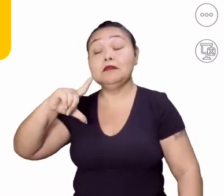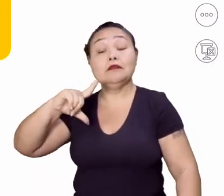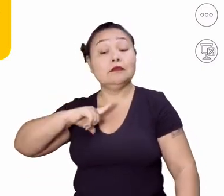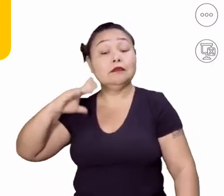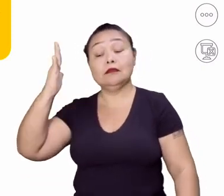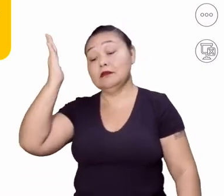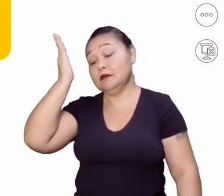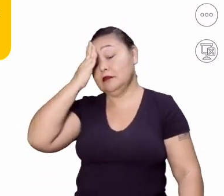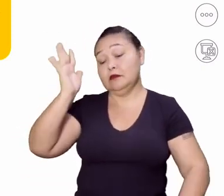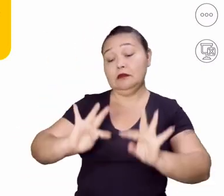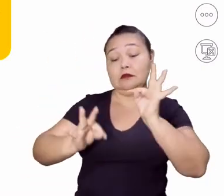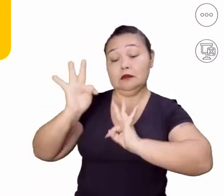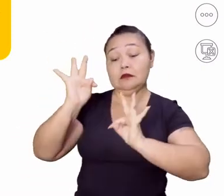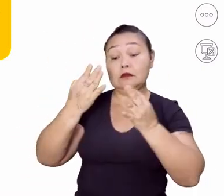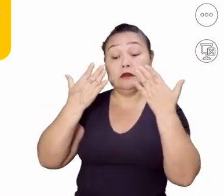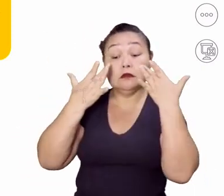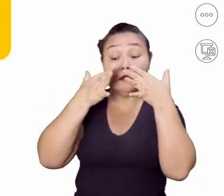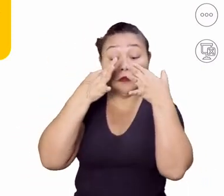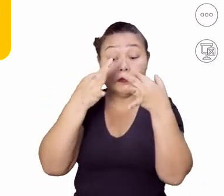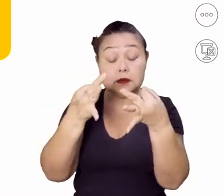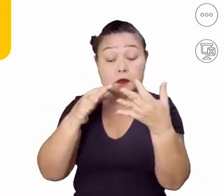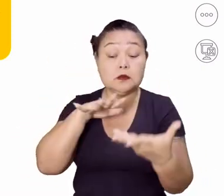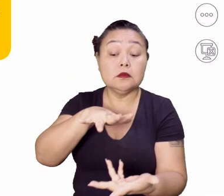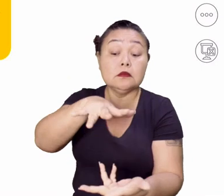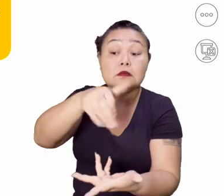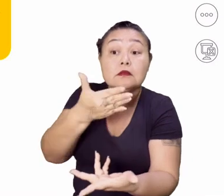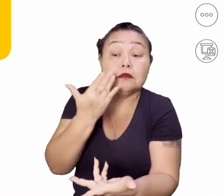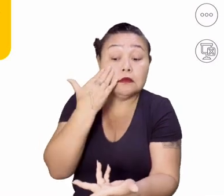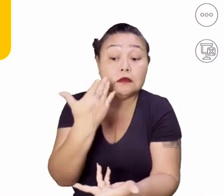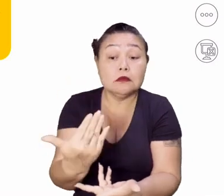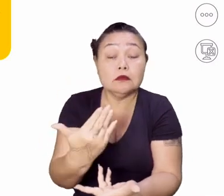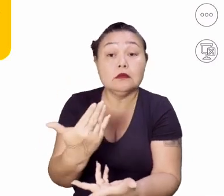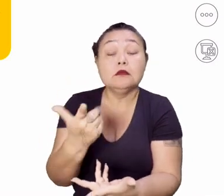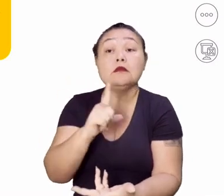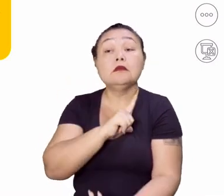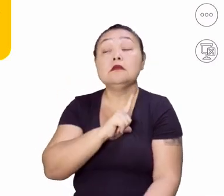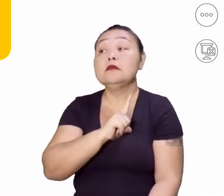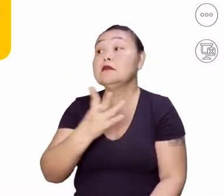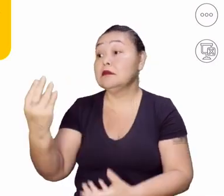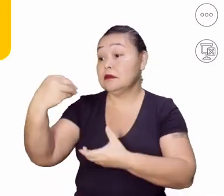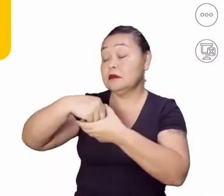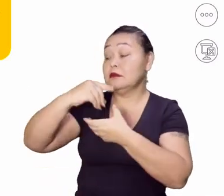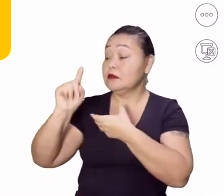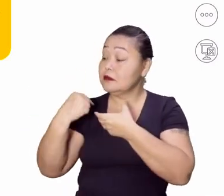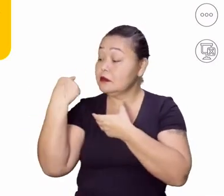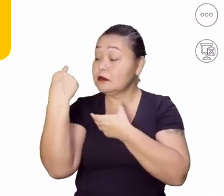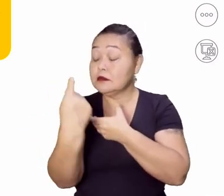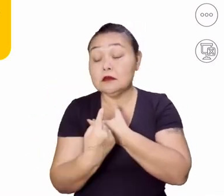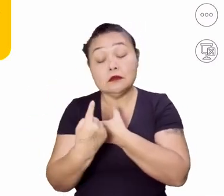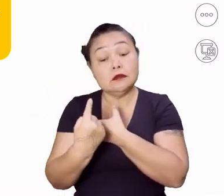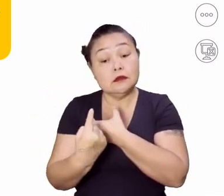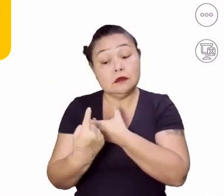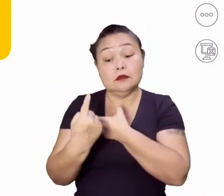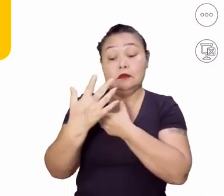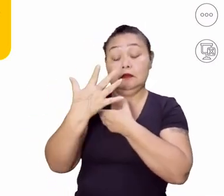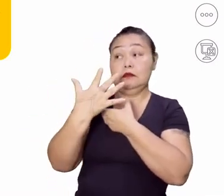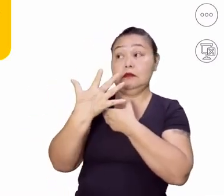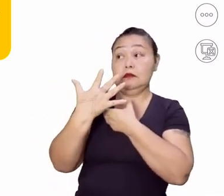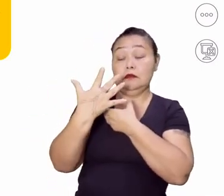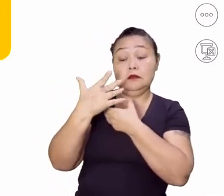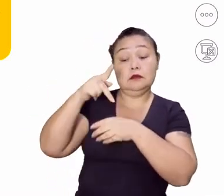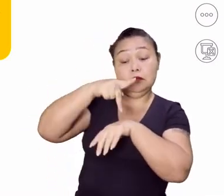gente? Isso é uma realidade no mundo atual e vai fazer parte de todos nós, estando em um